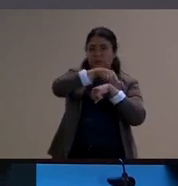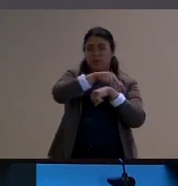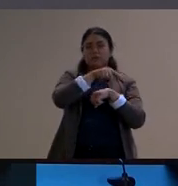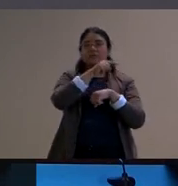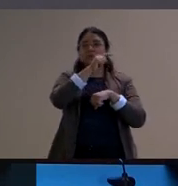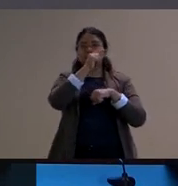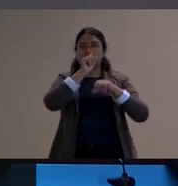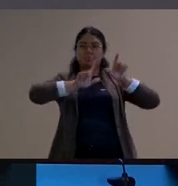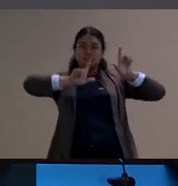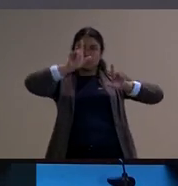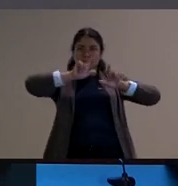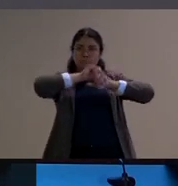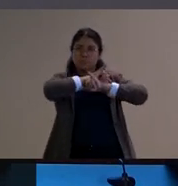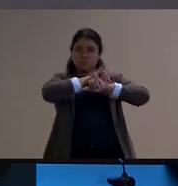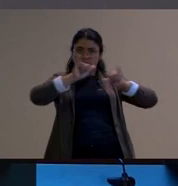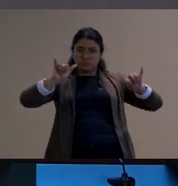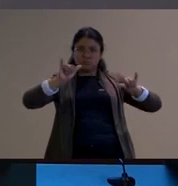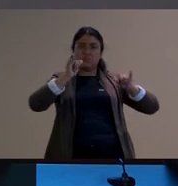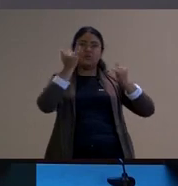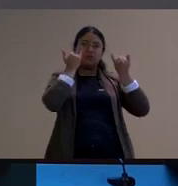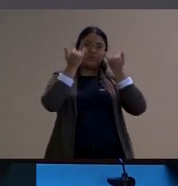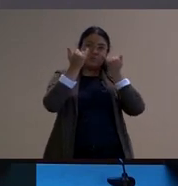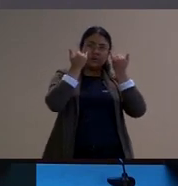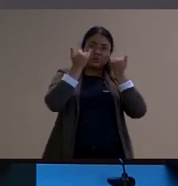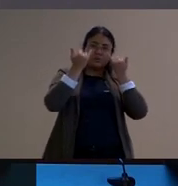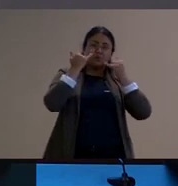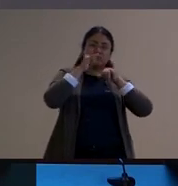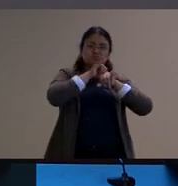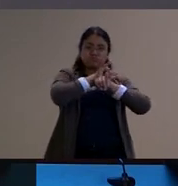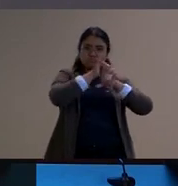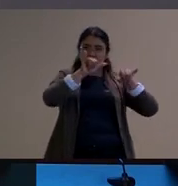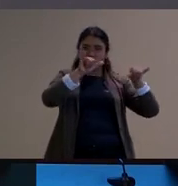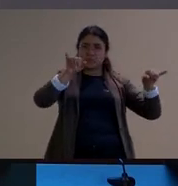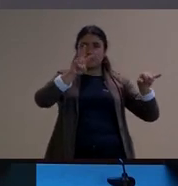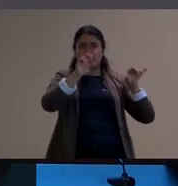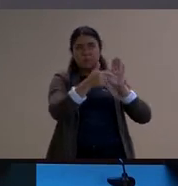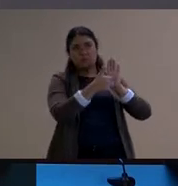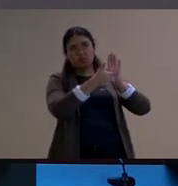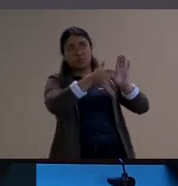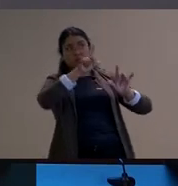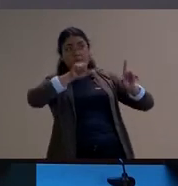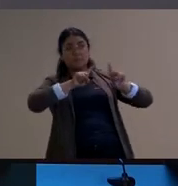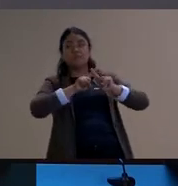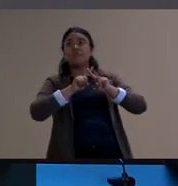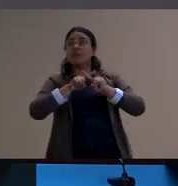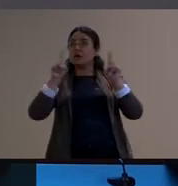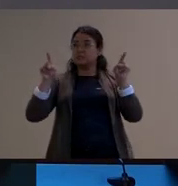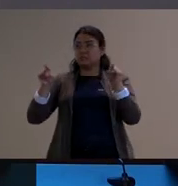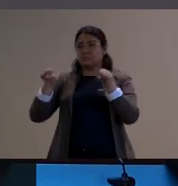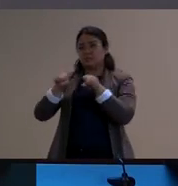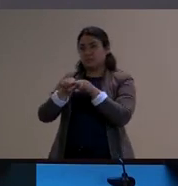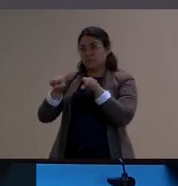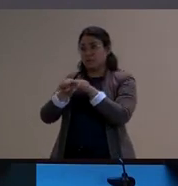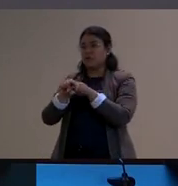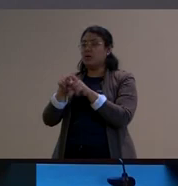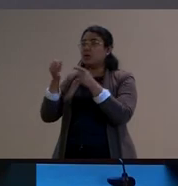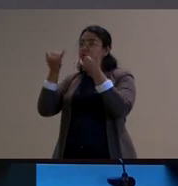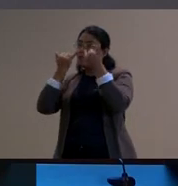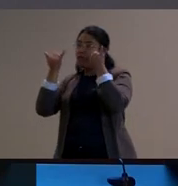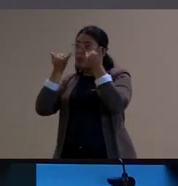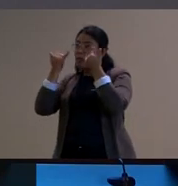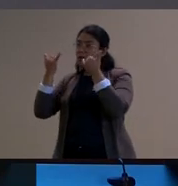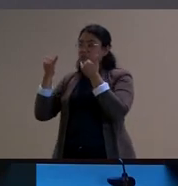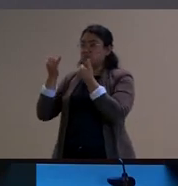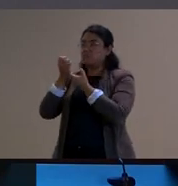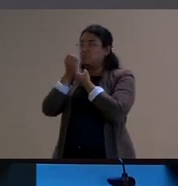na condução do que vai ser apresentado enfim mas essa ideia também de que a informação é algo muito